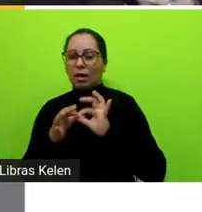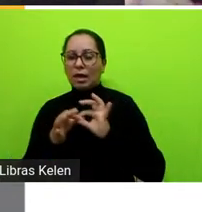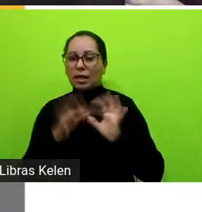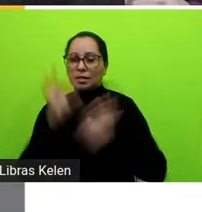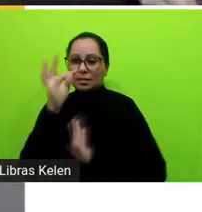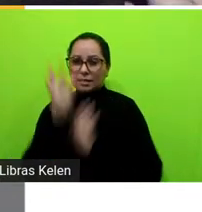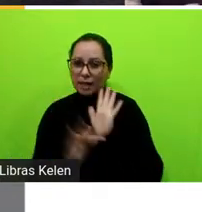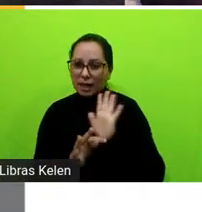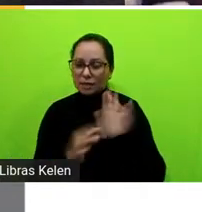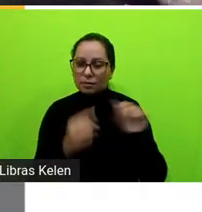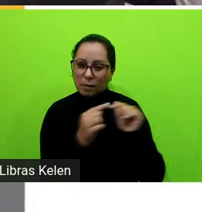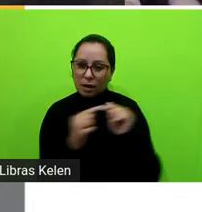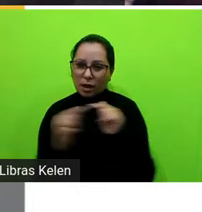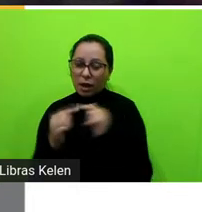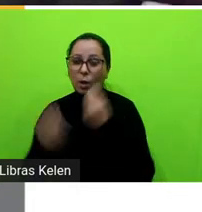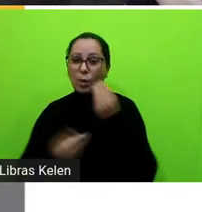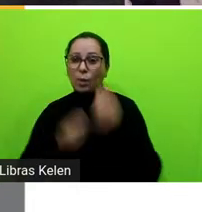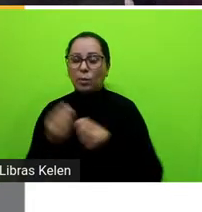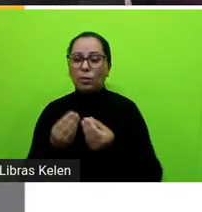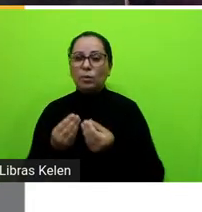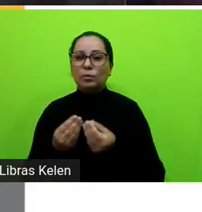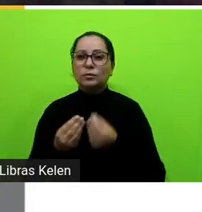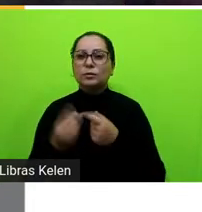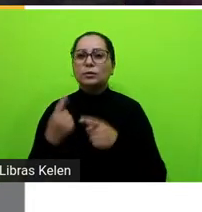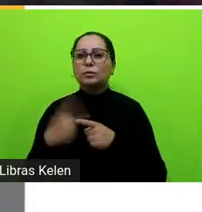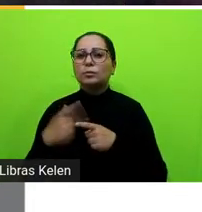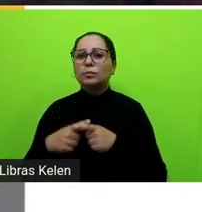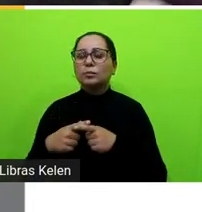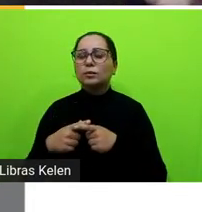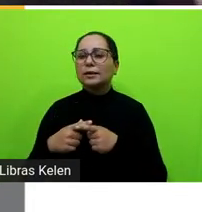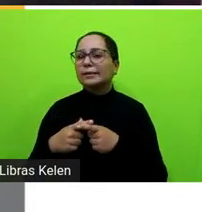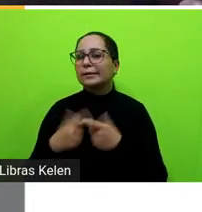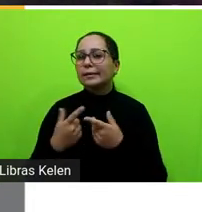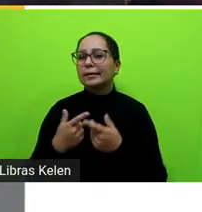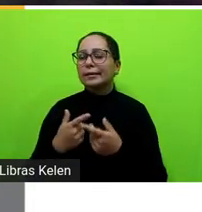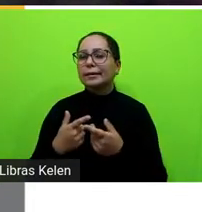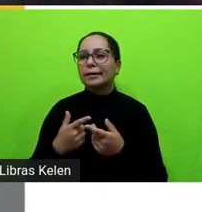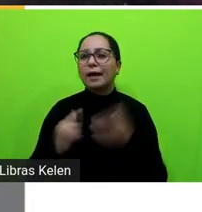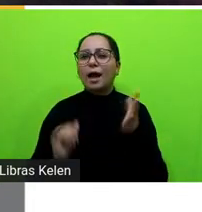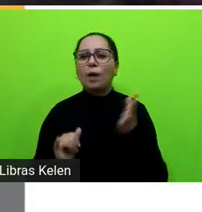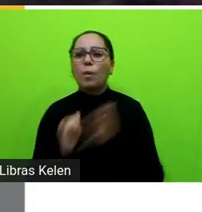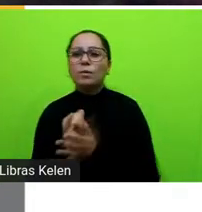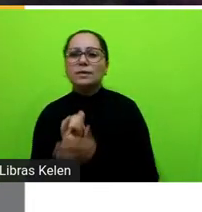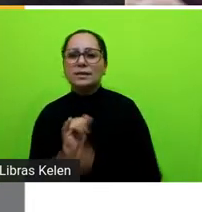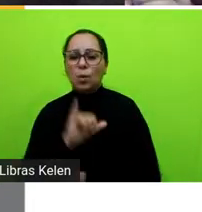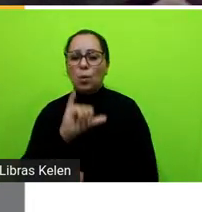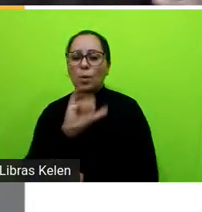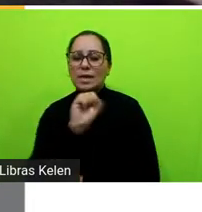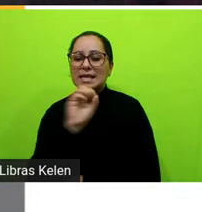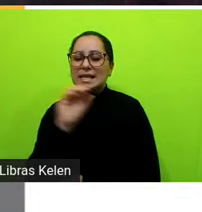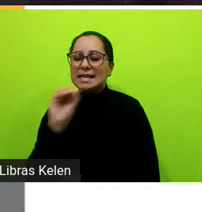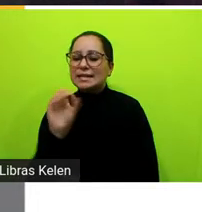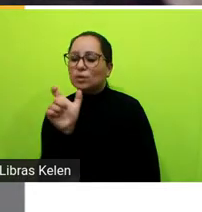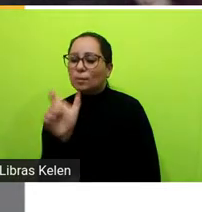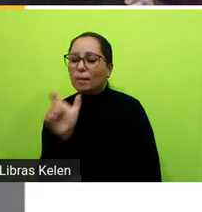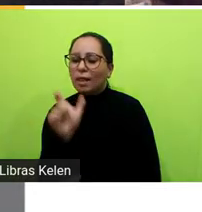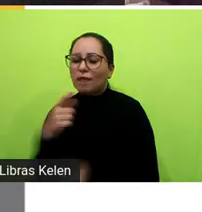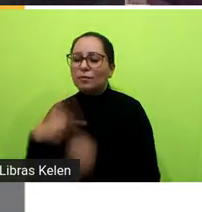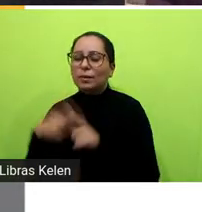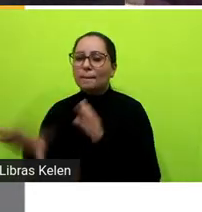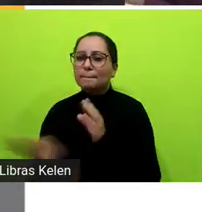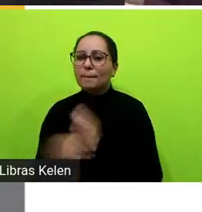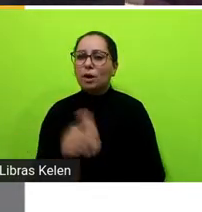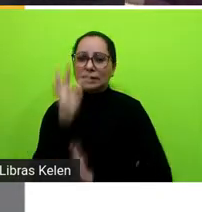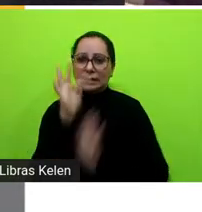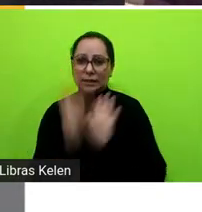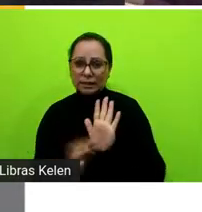qual que é o emprego porque o emprego do isso aconteceu né o que que remete esse isso né que já inicia o texto